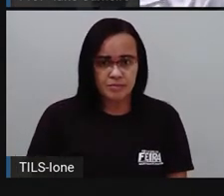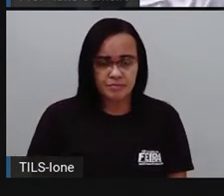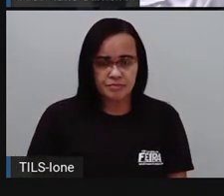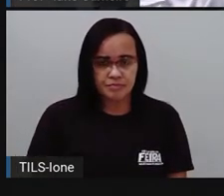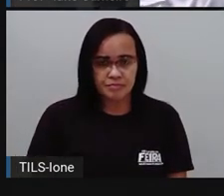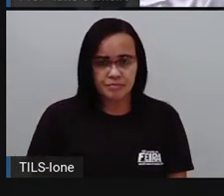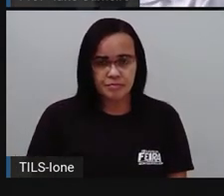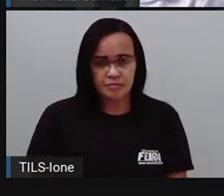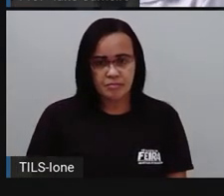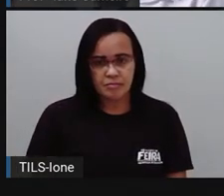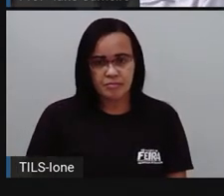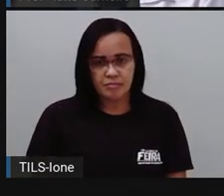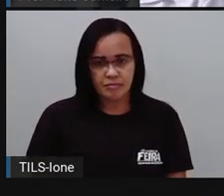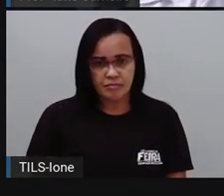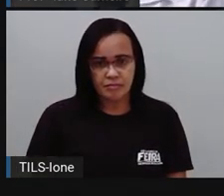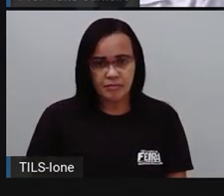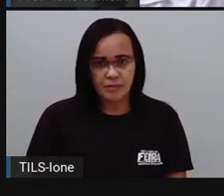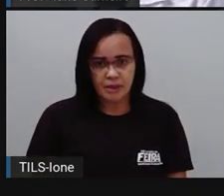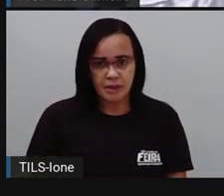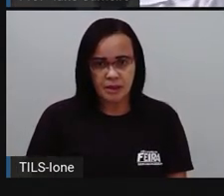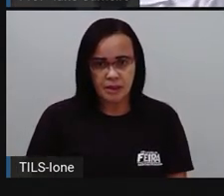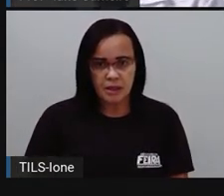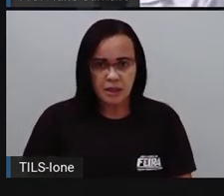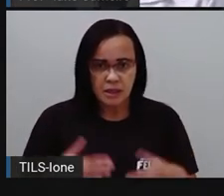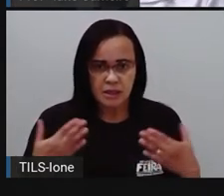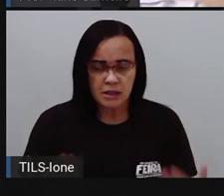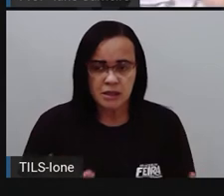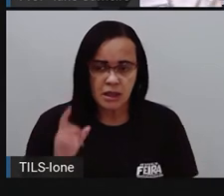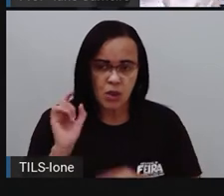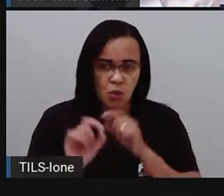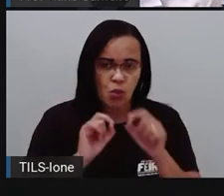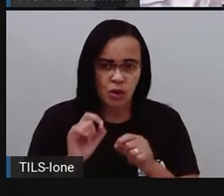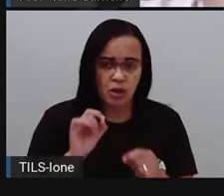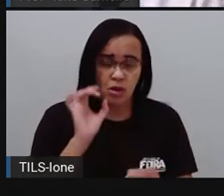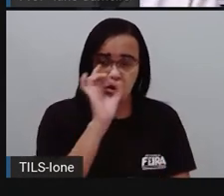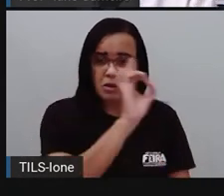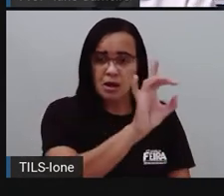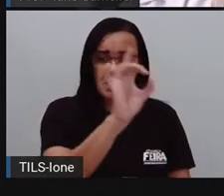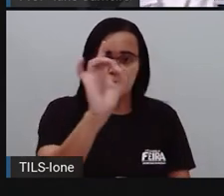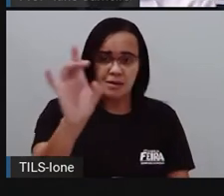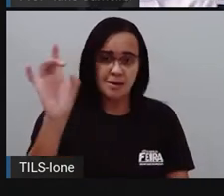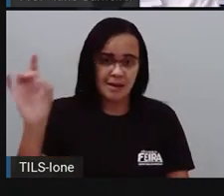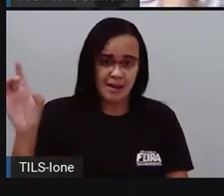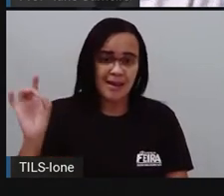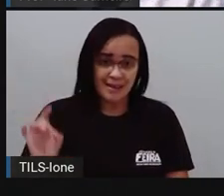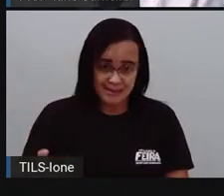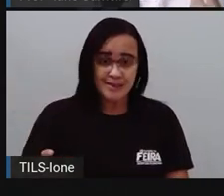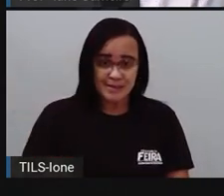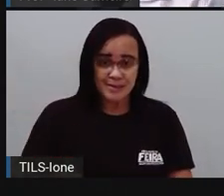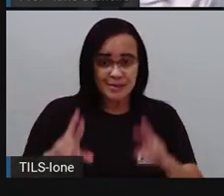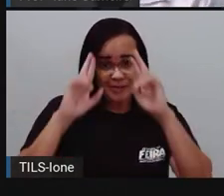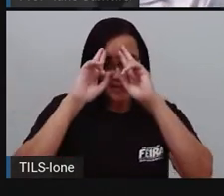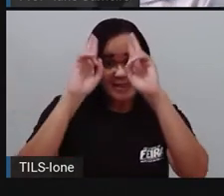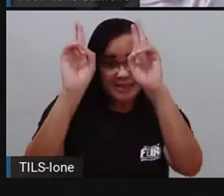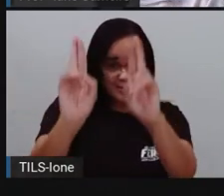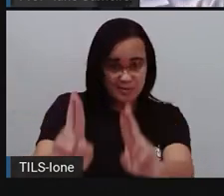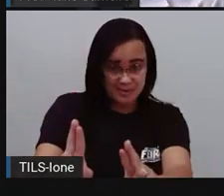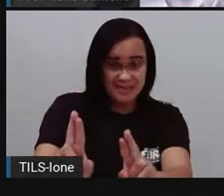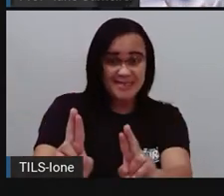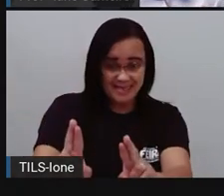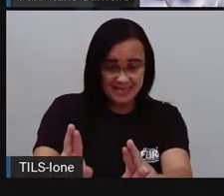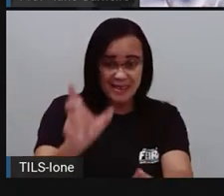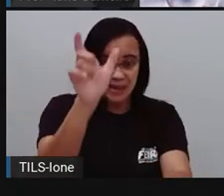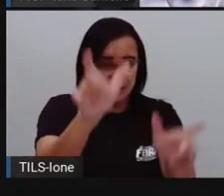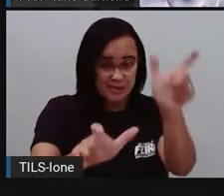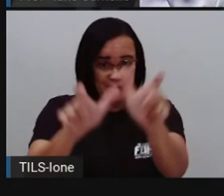Então, olha só, todo mundo aqui, ó. Cada um com sua característica, respeitando o seu jeito de ser, né? A